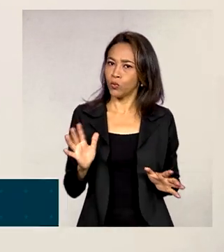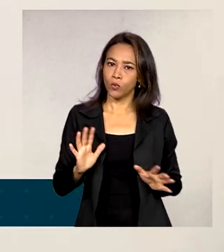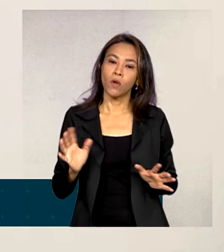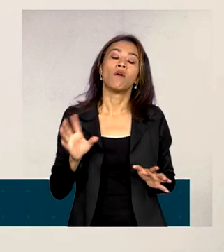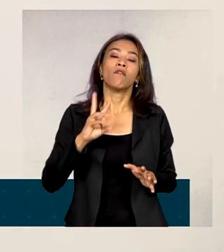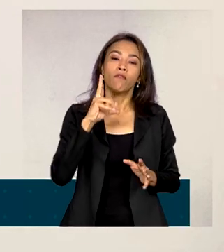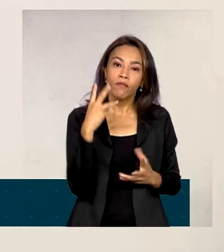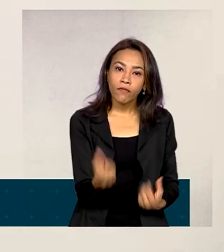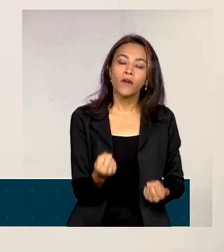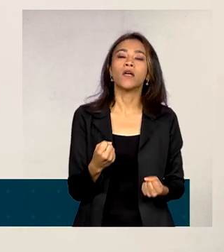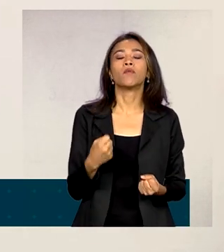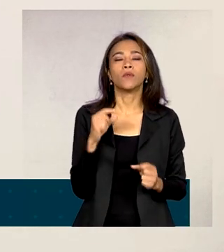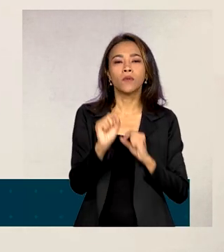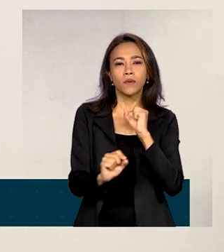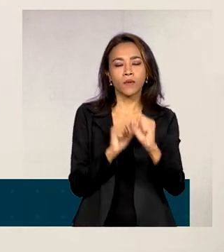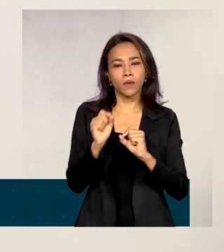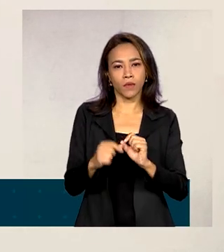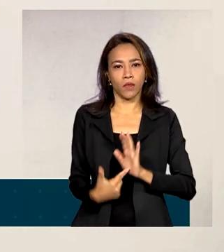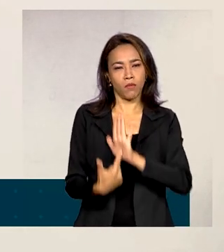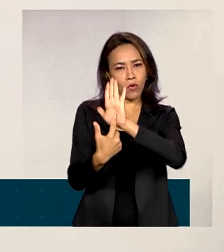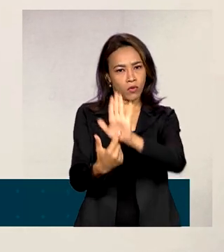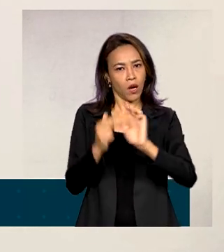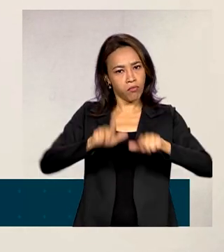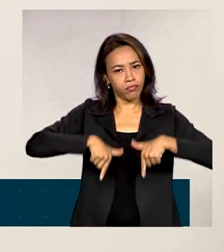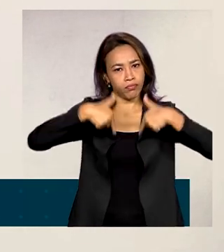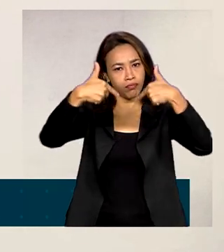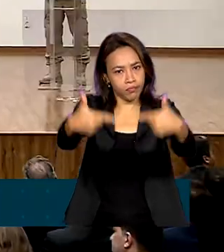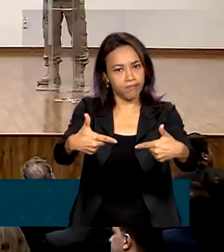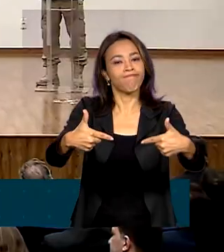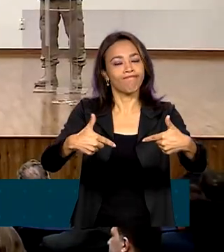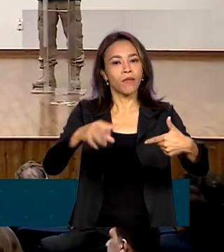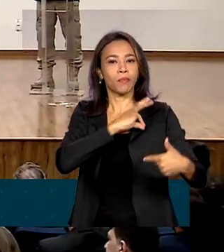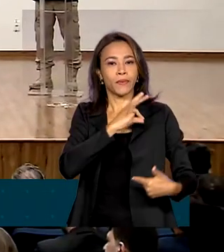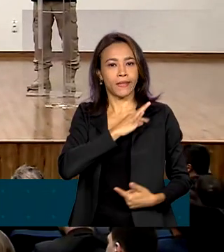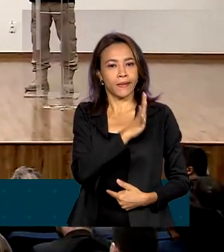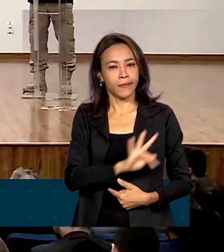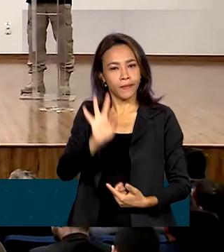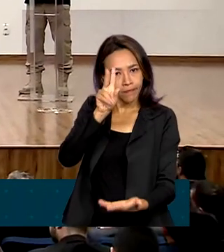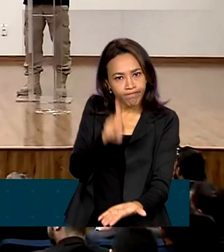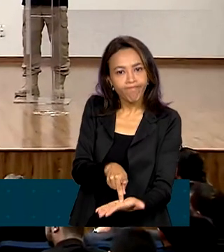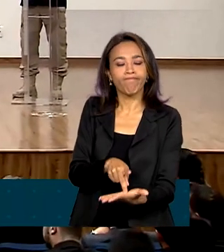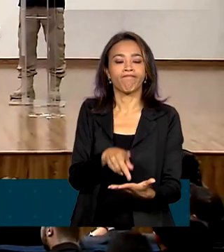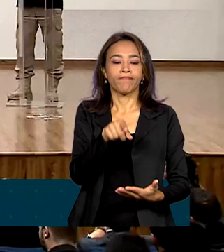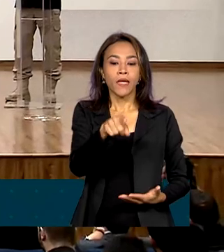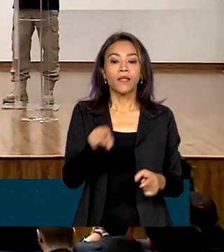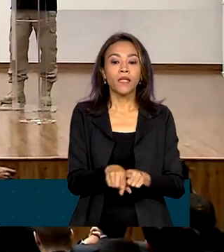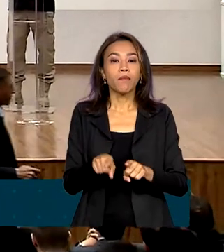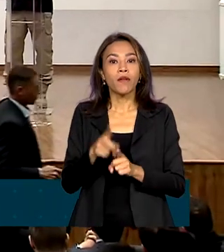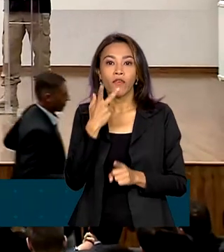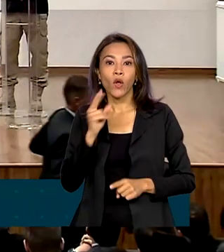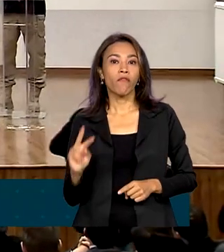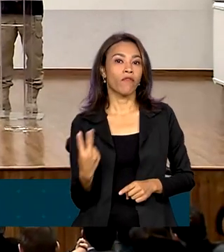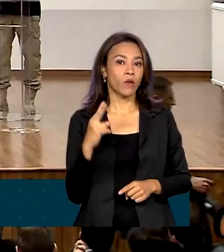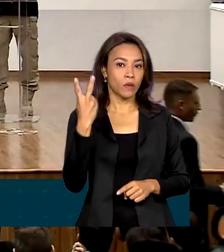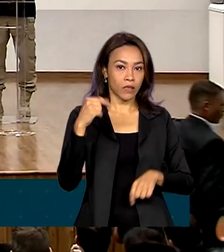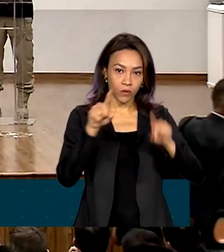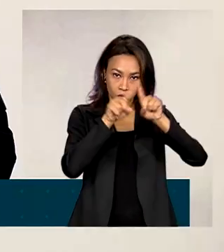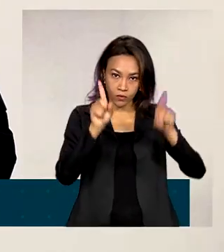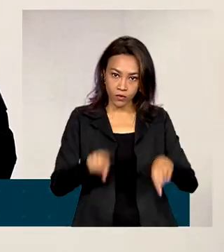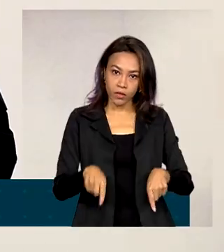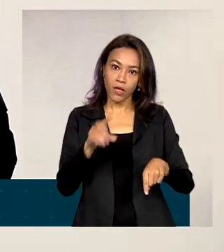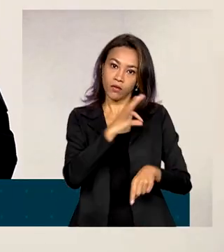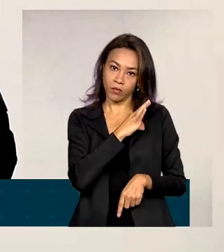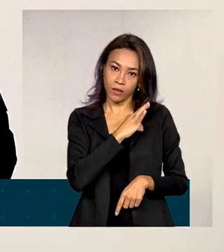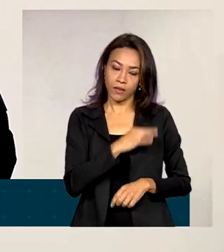imagem da Polícia Cidadã da corporação. Antônio Oliveira também falou sobre os planos de valorizar os agentes policiais.